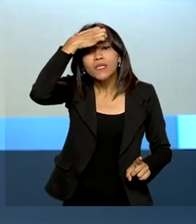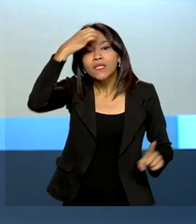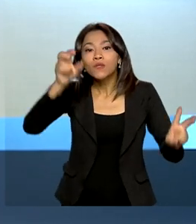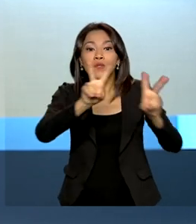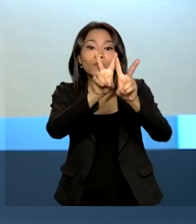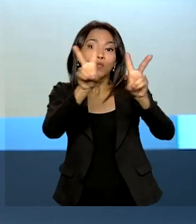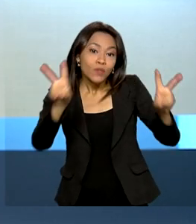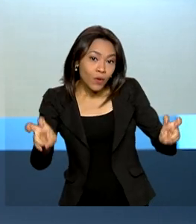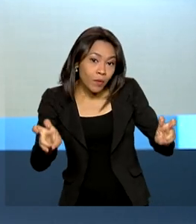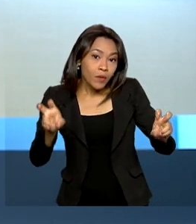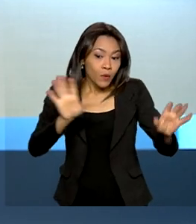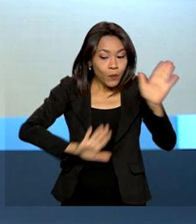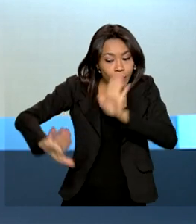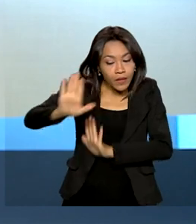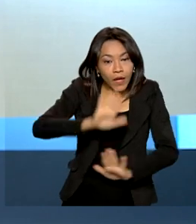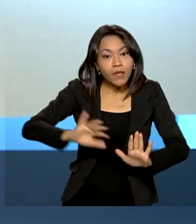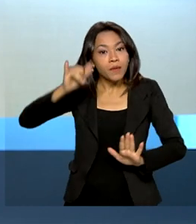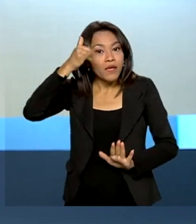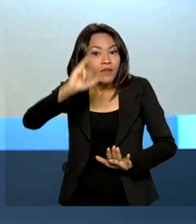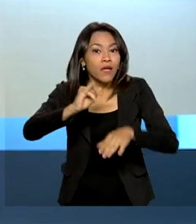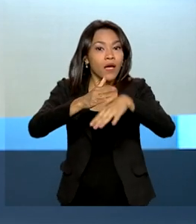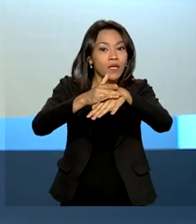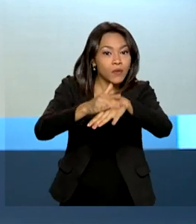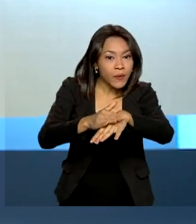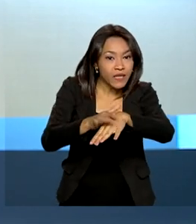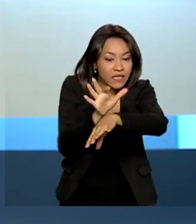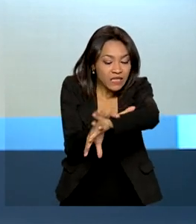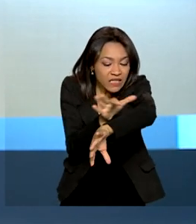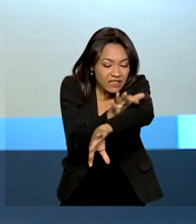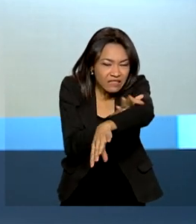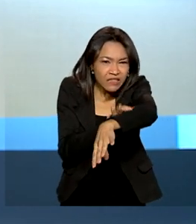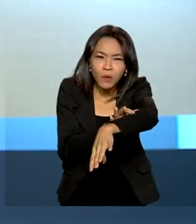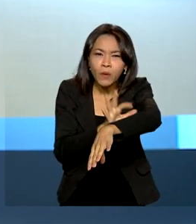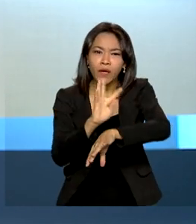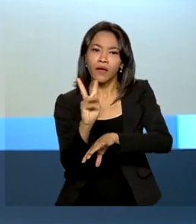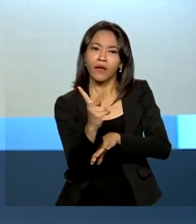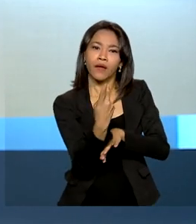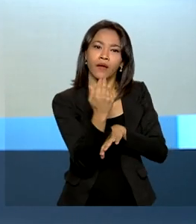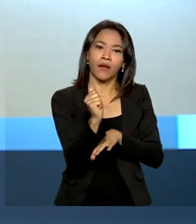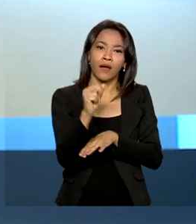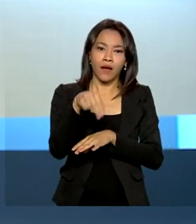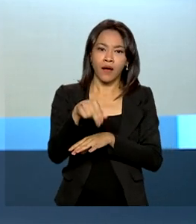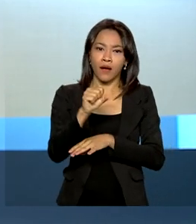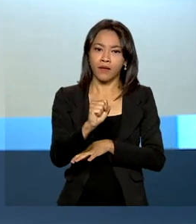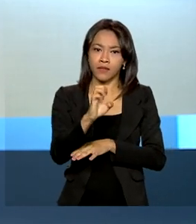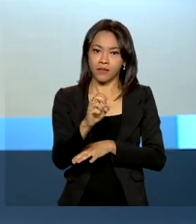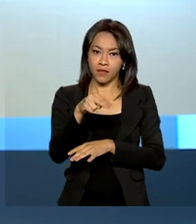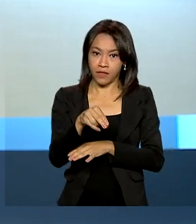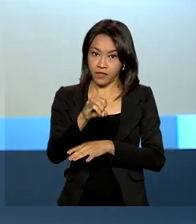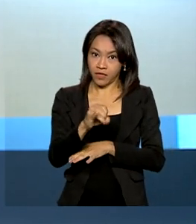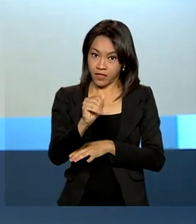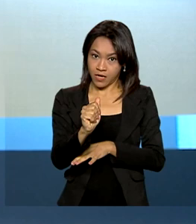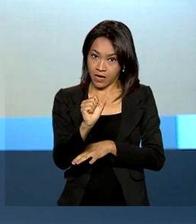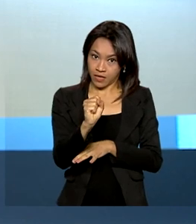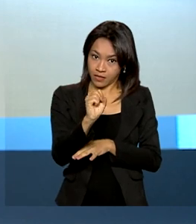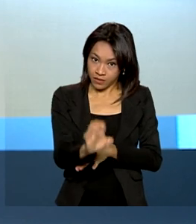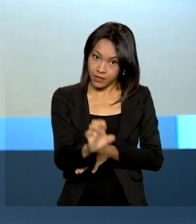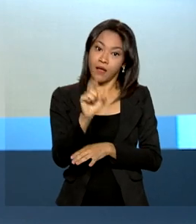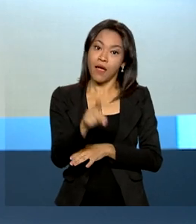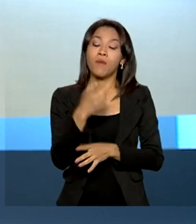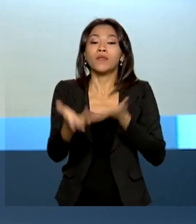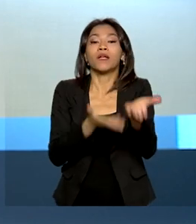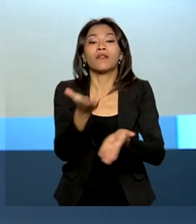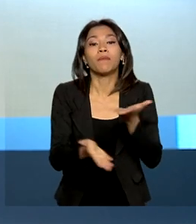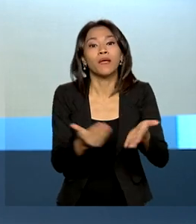cuidados e a prevenção da ranceníase. É um alerta do Ministério da Saúde para o diagnóstico e o tratamento